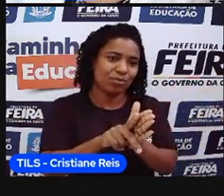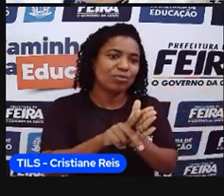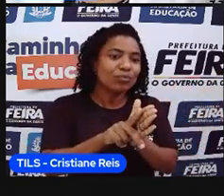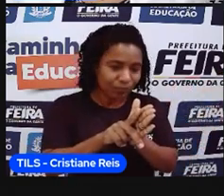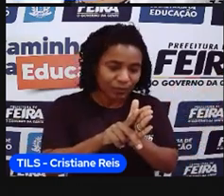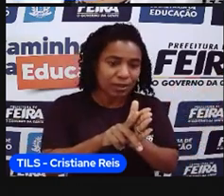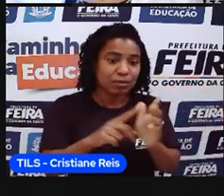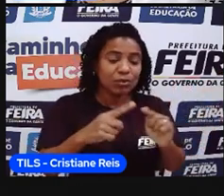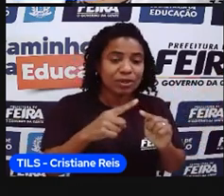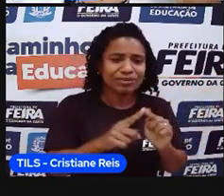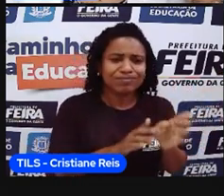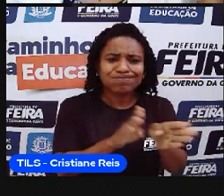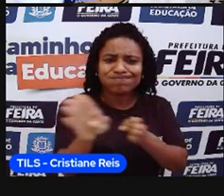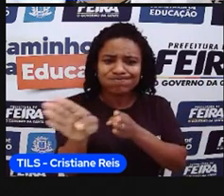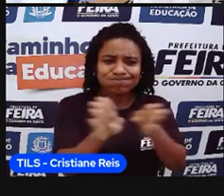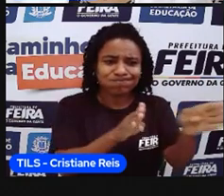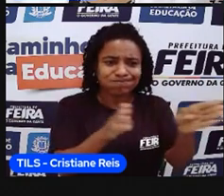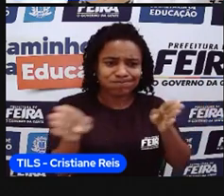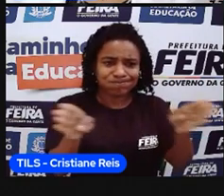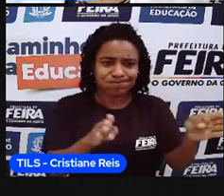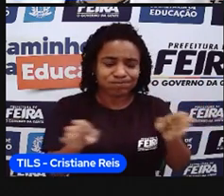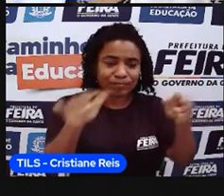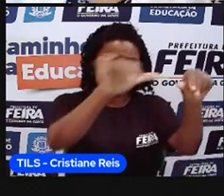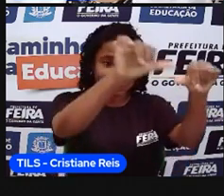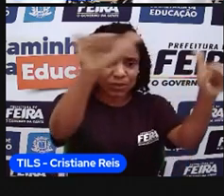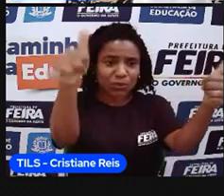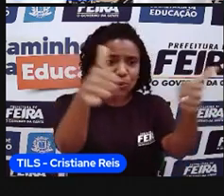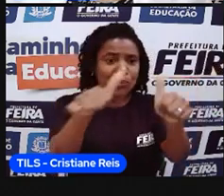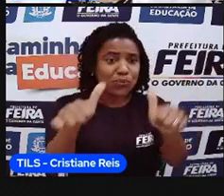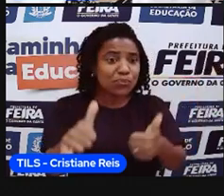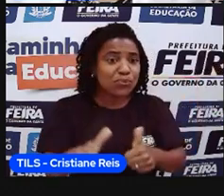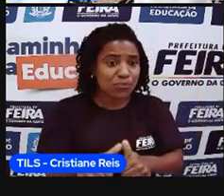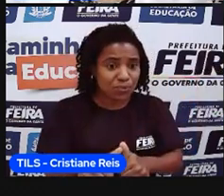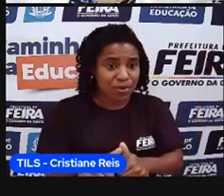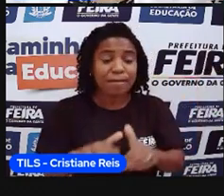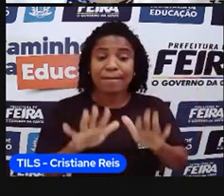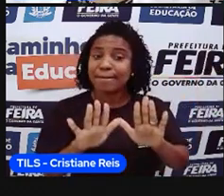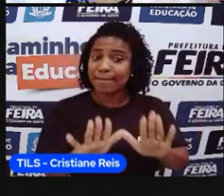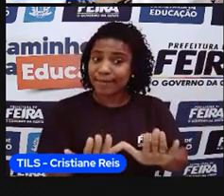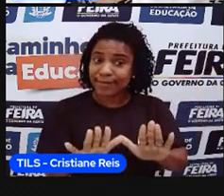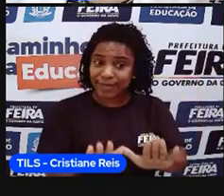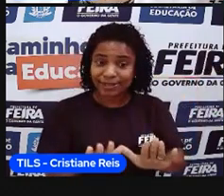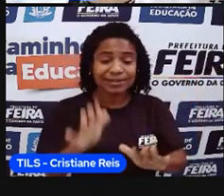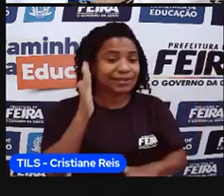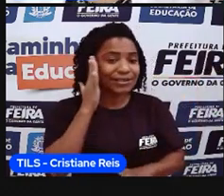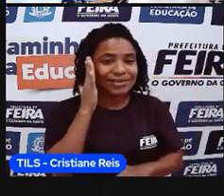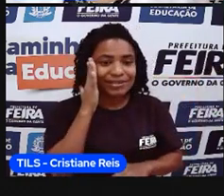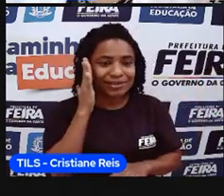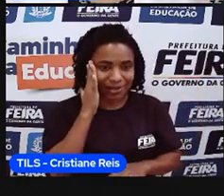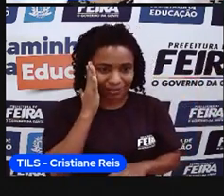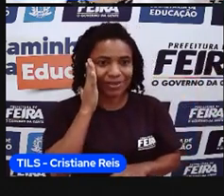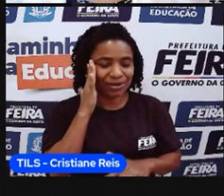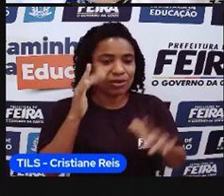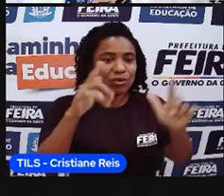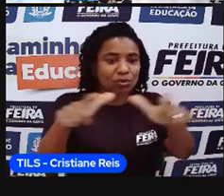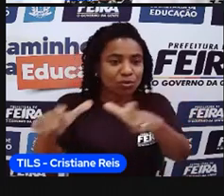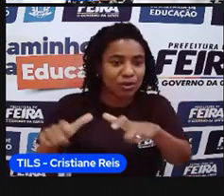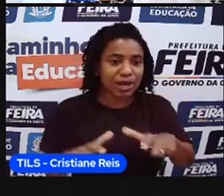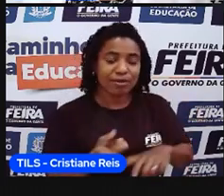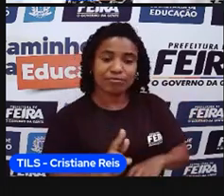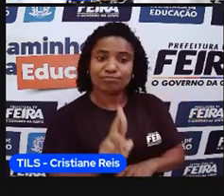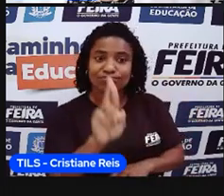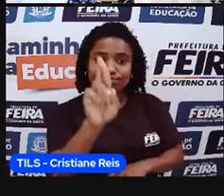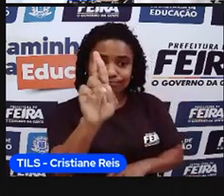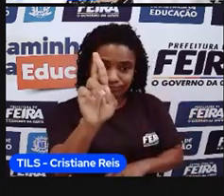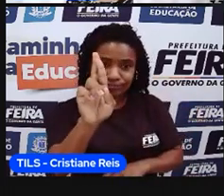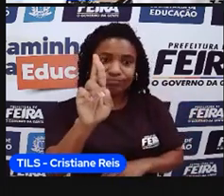fronteiras, elas não estão tão visíveis assim, mas você sabe que ali tem um poder naquele espaço, né?